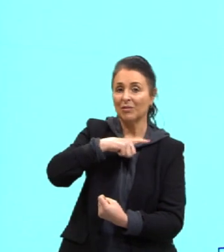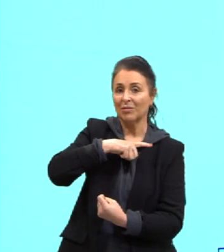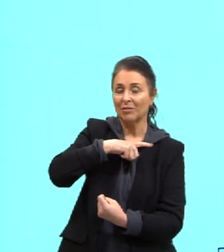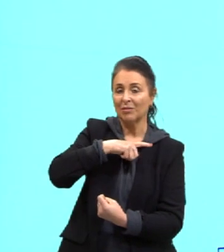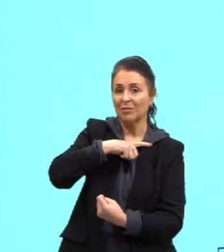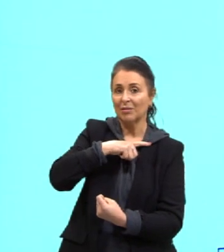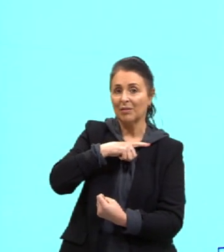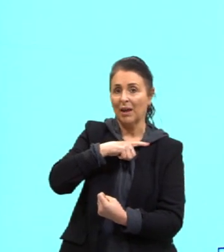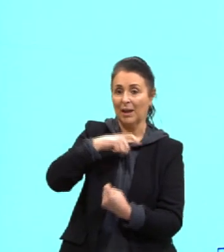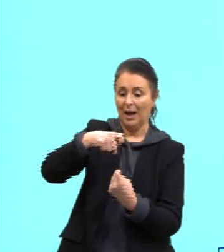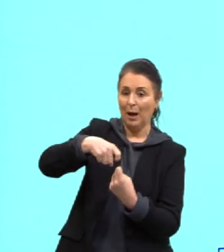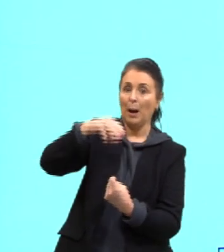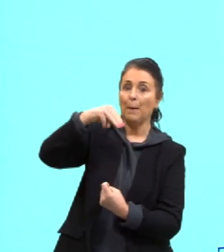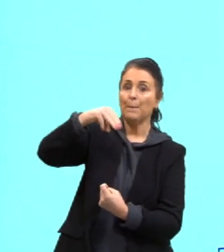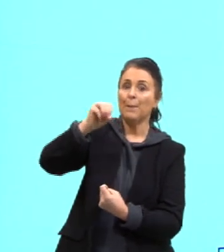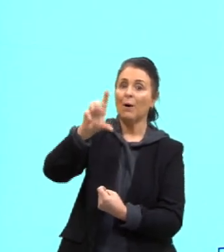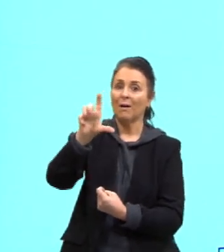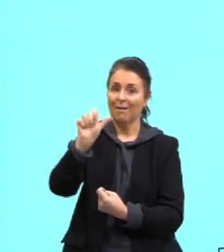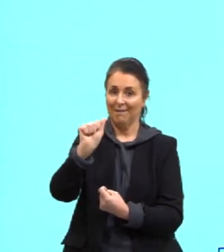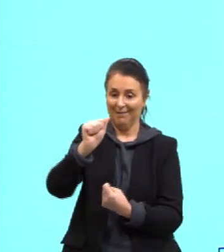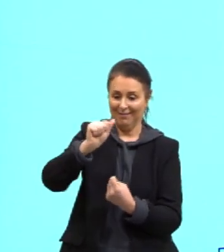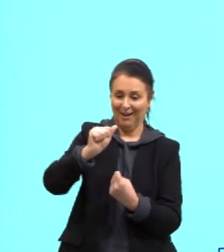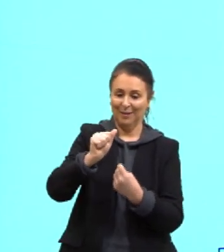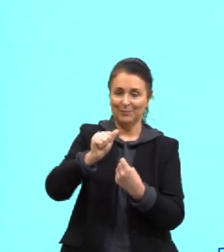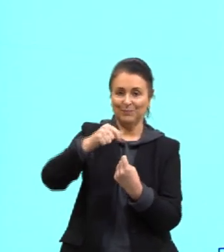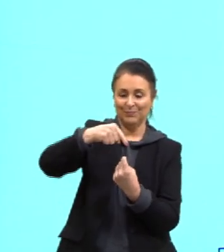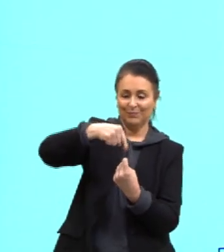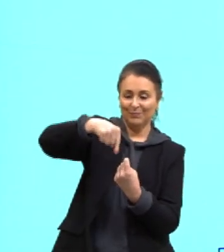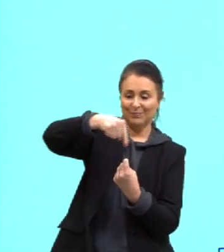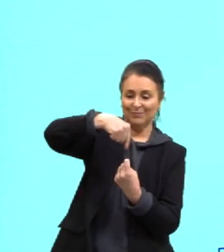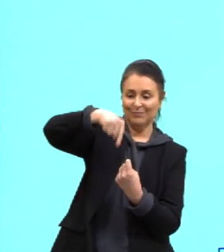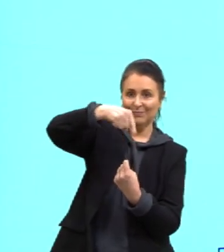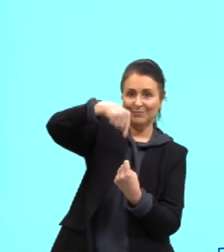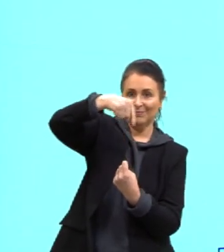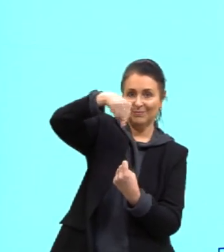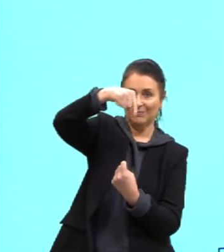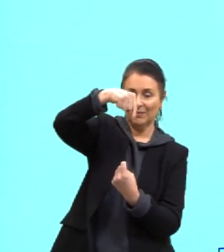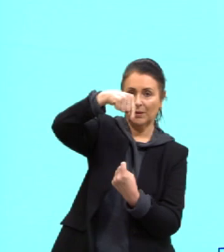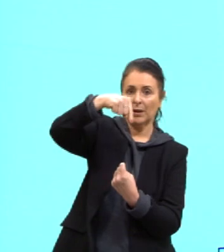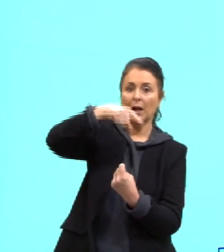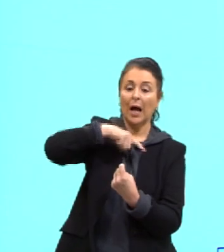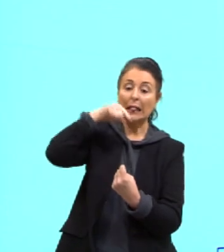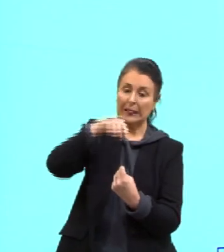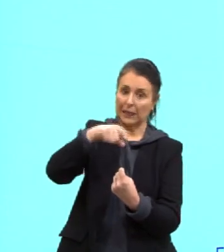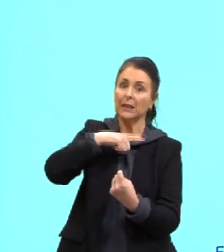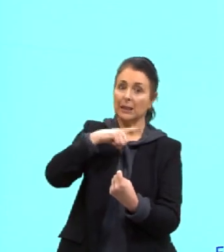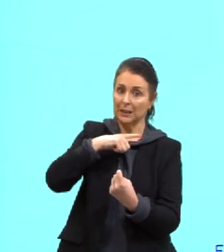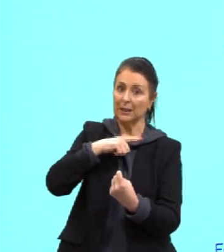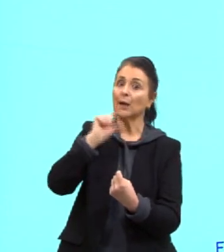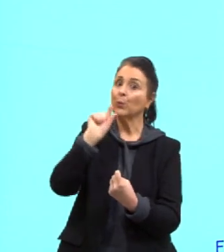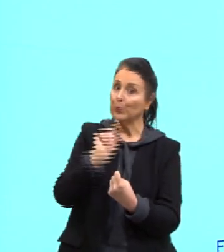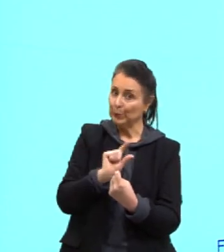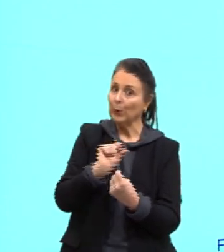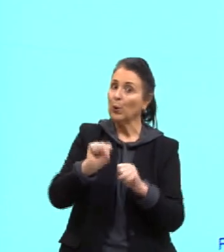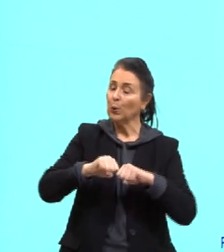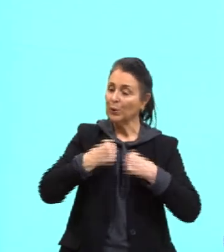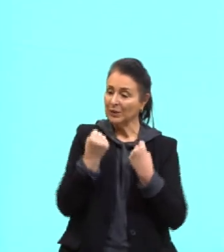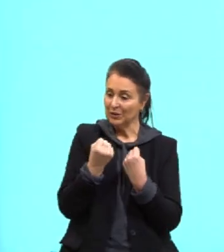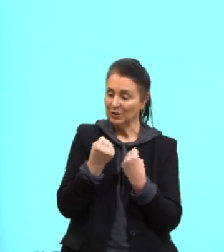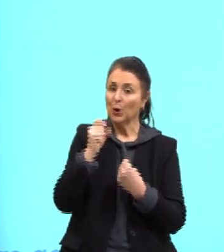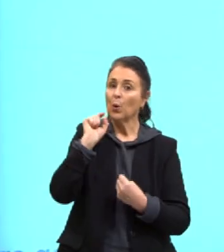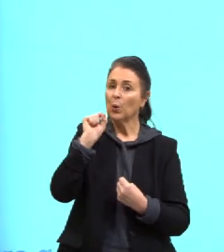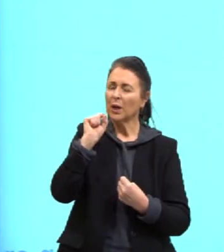mola, ela também armazena uma certa energia. O que vai acontecer,